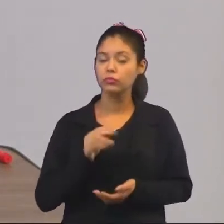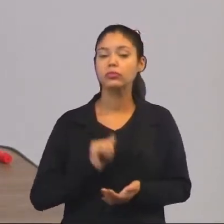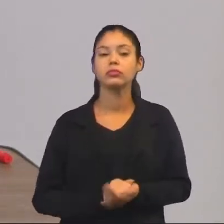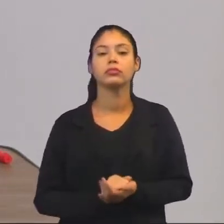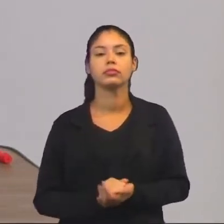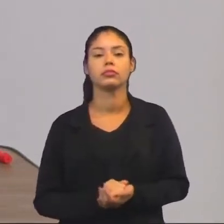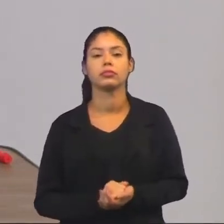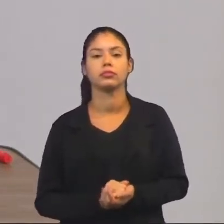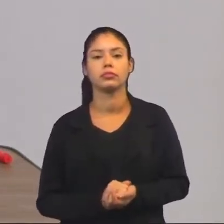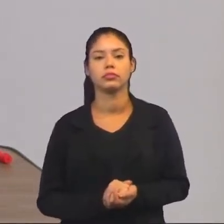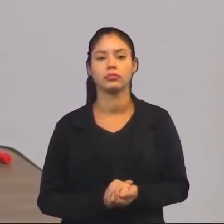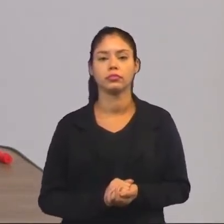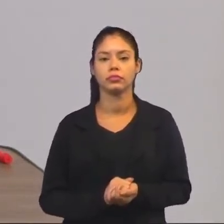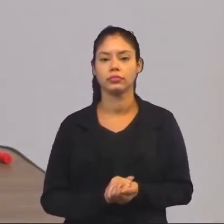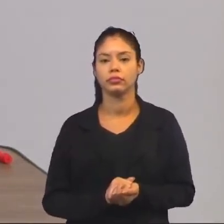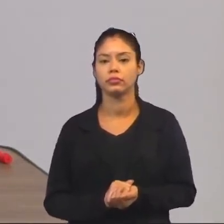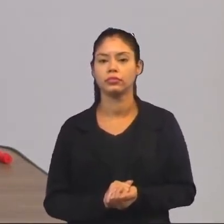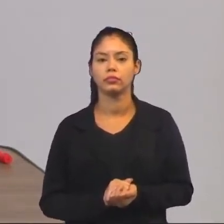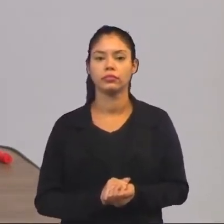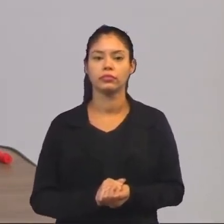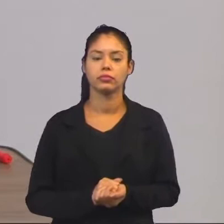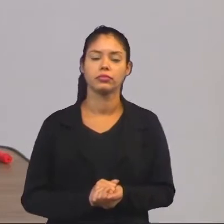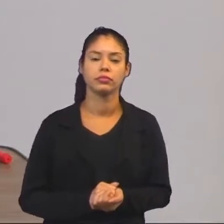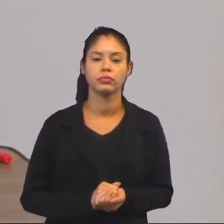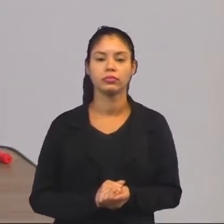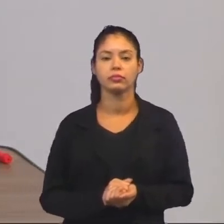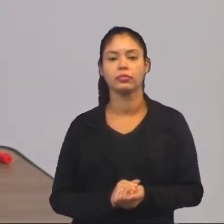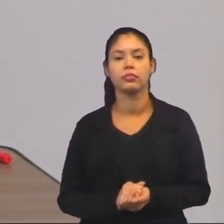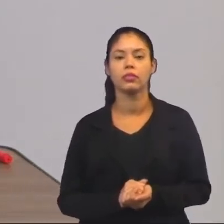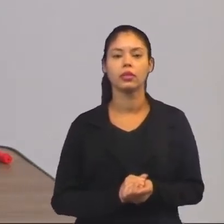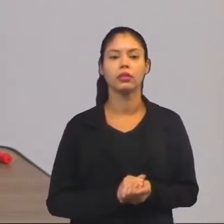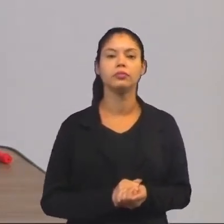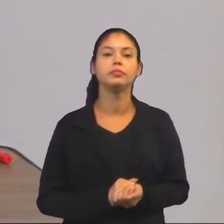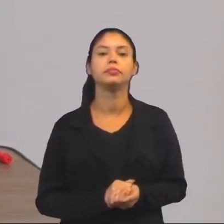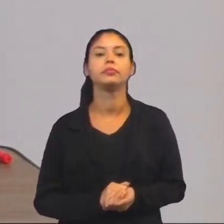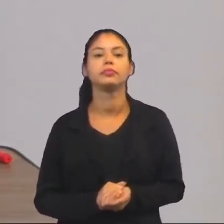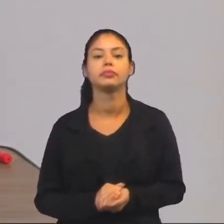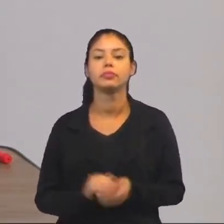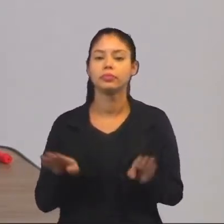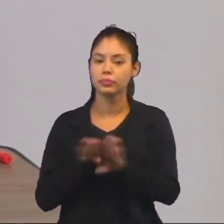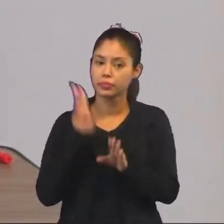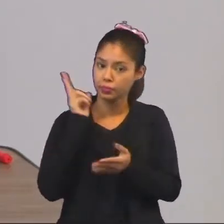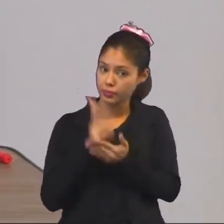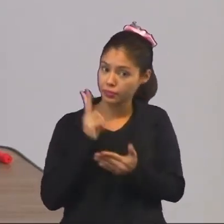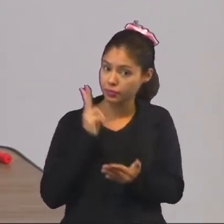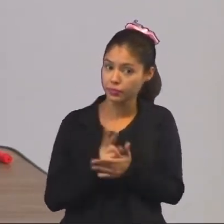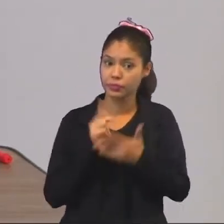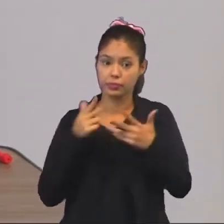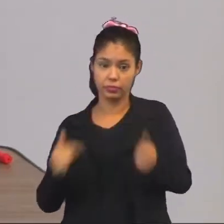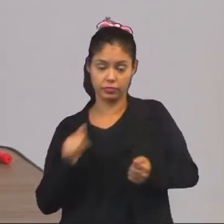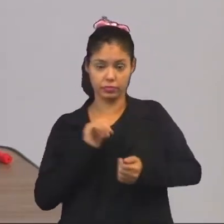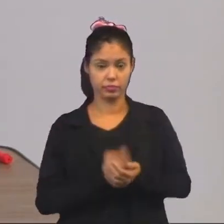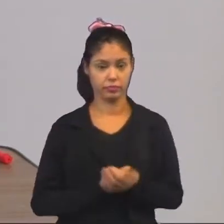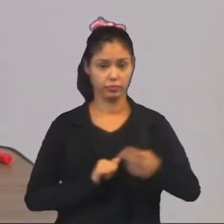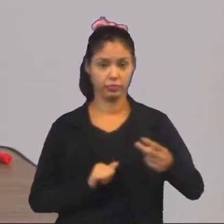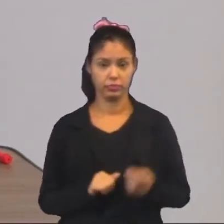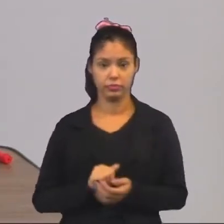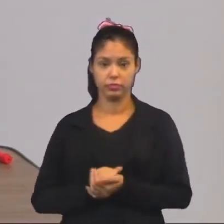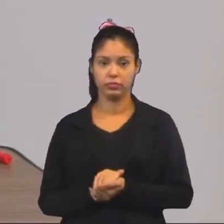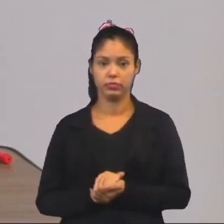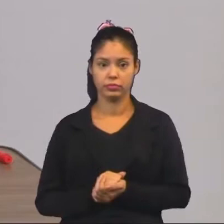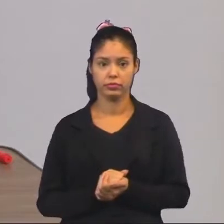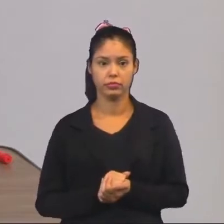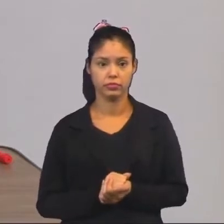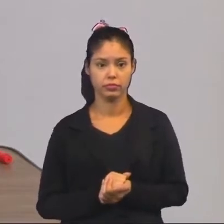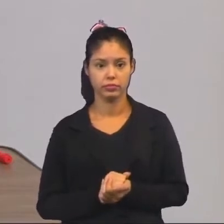consequentemente, se eu tiver 3 aqui, eu vou poder montar as mesmas coisas, ó, o 3 com 1,